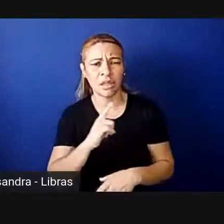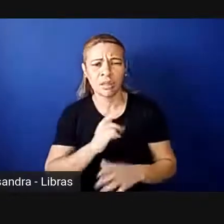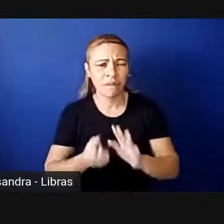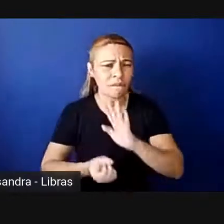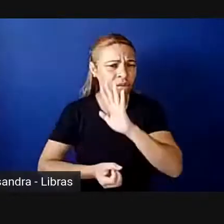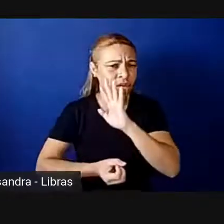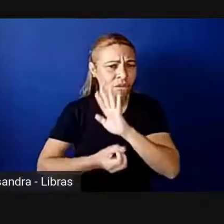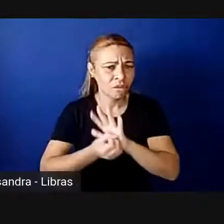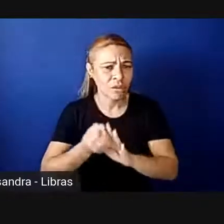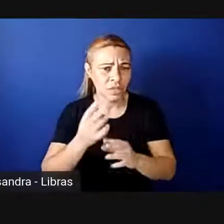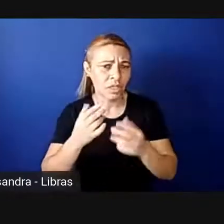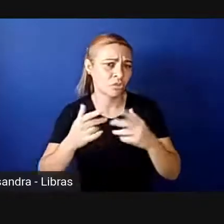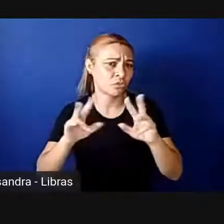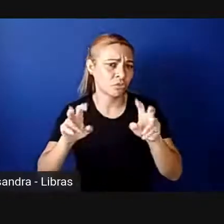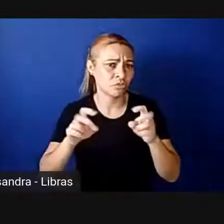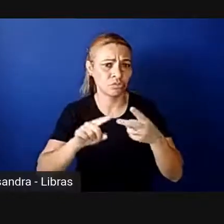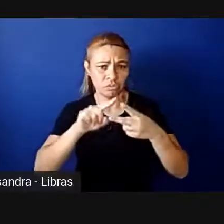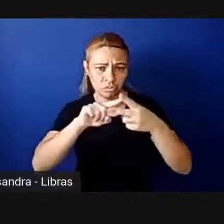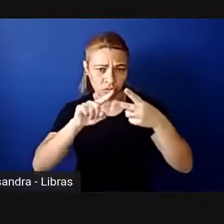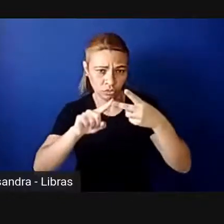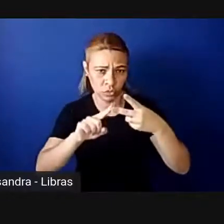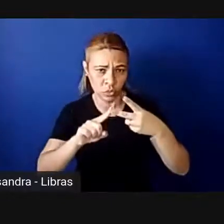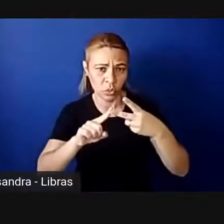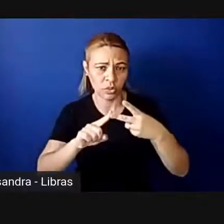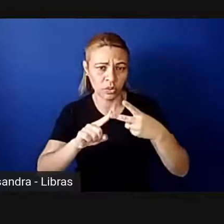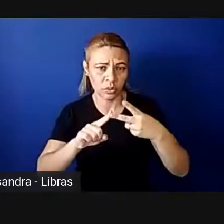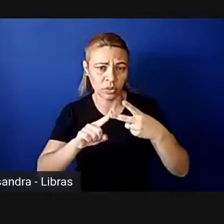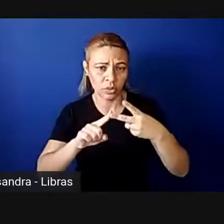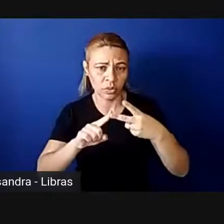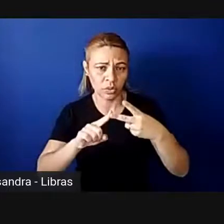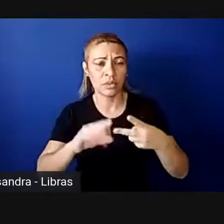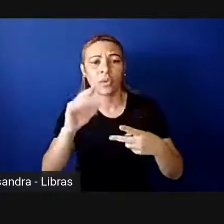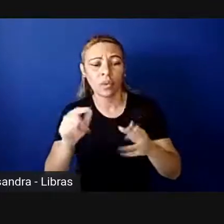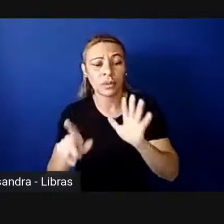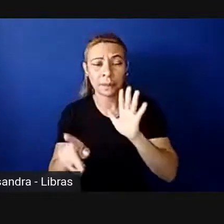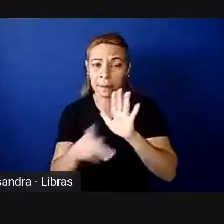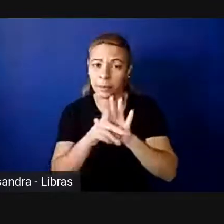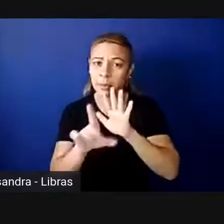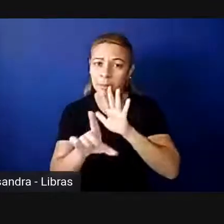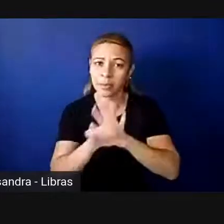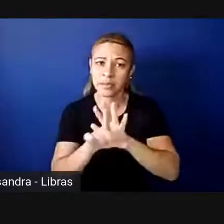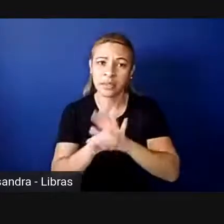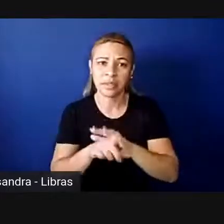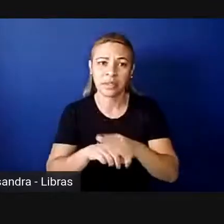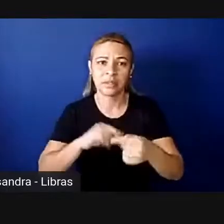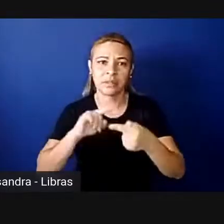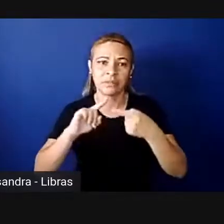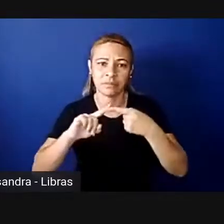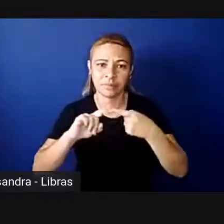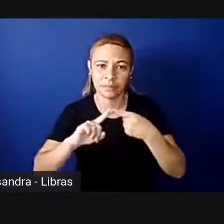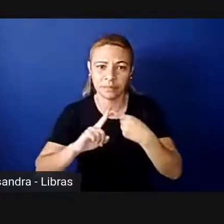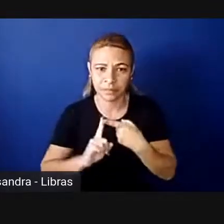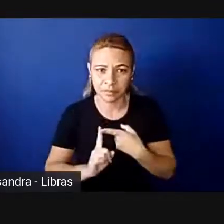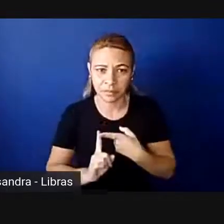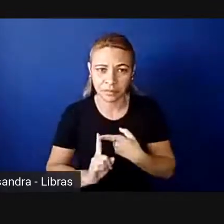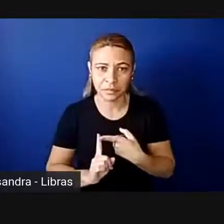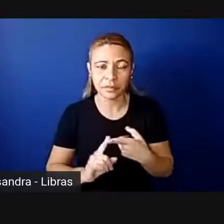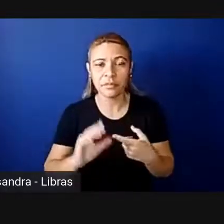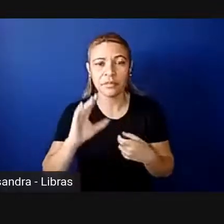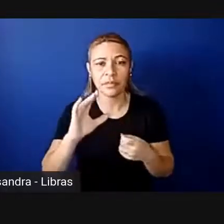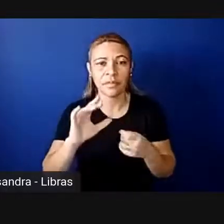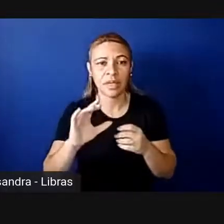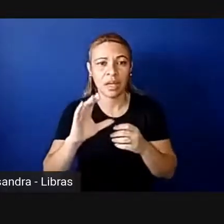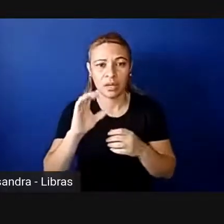dois tipos de cotas estabelecidas por lei, tá, são as duas que ela menciona, a lei, as